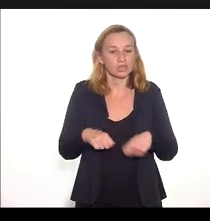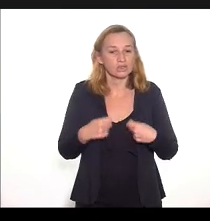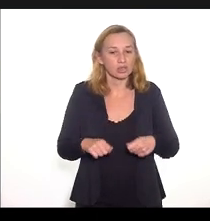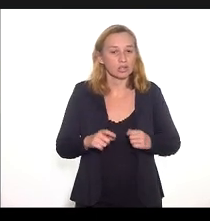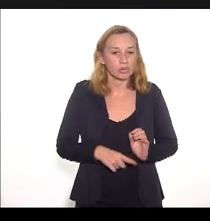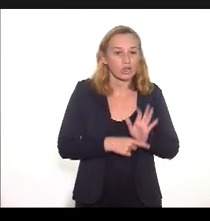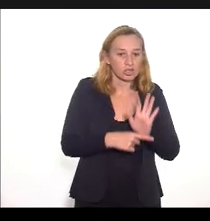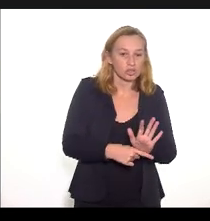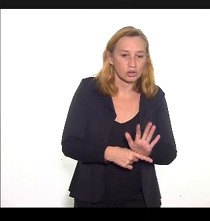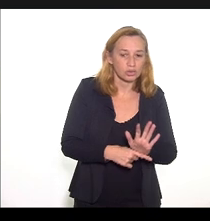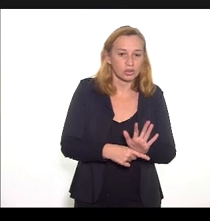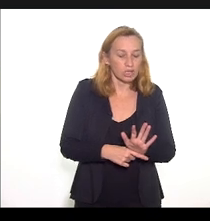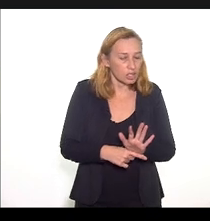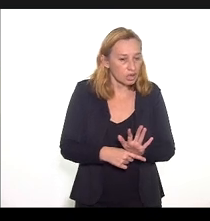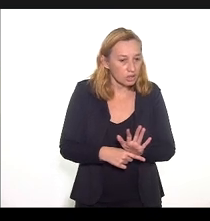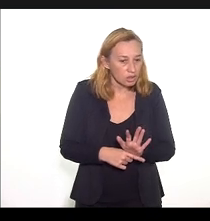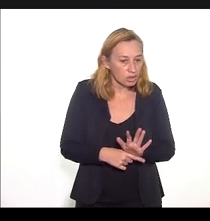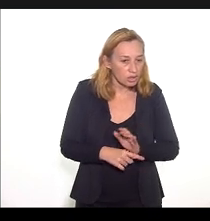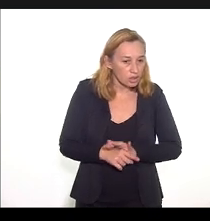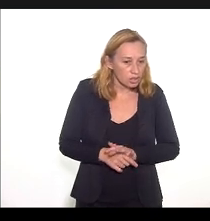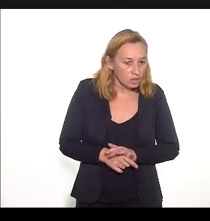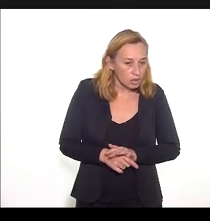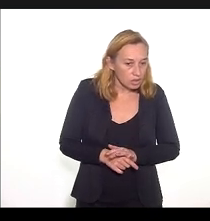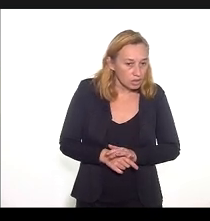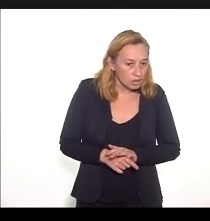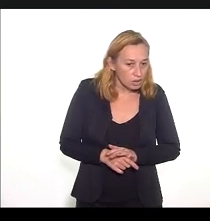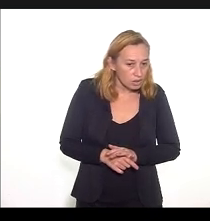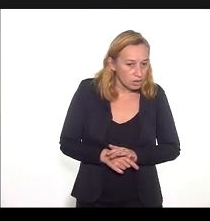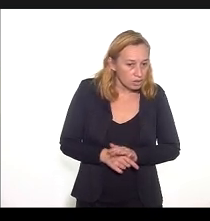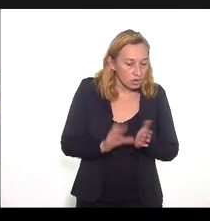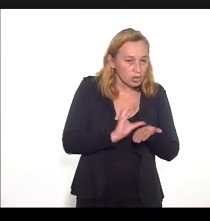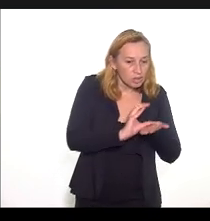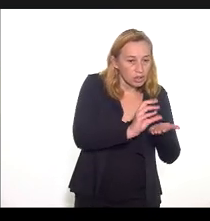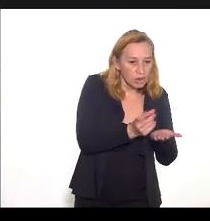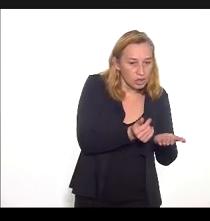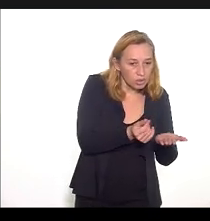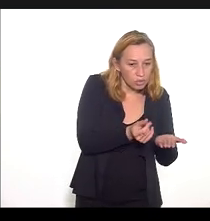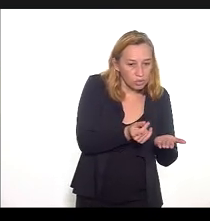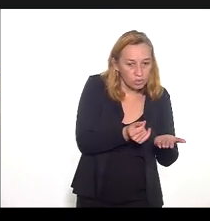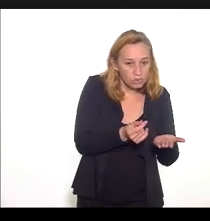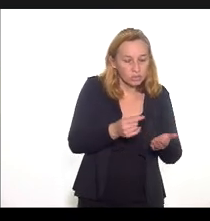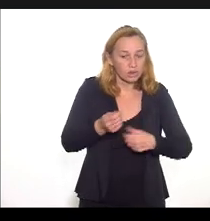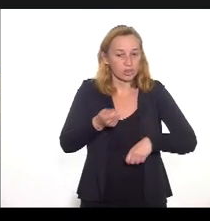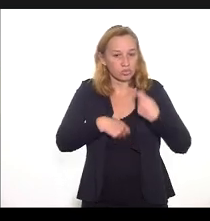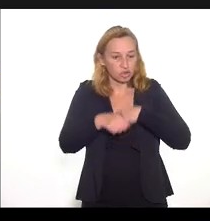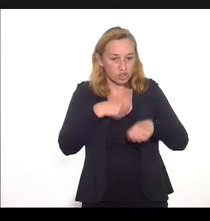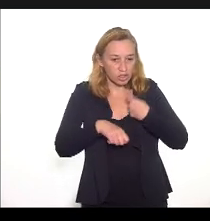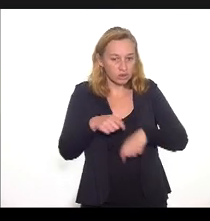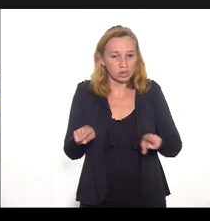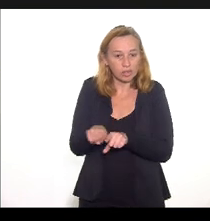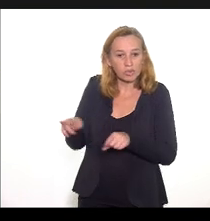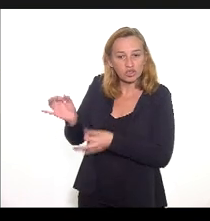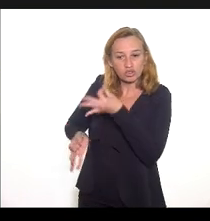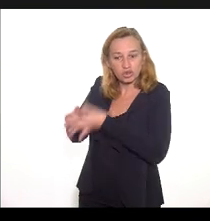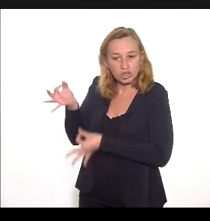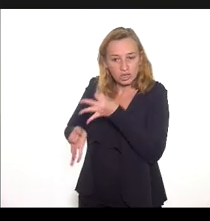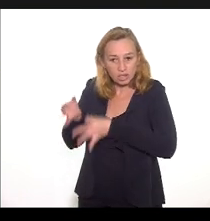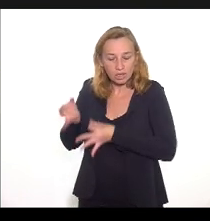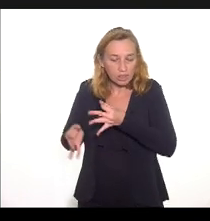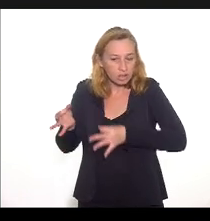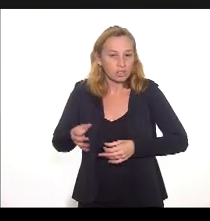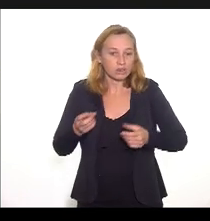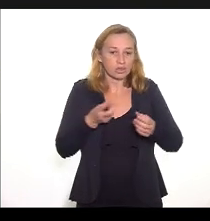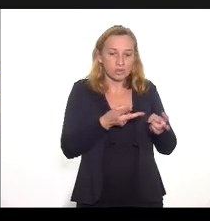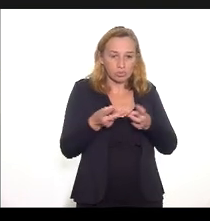recuperação dos eventuais recursos, seja tanto no âmbito administrativo quanto judicial. Caso se